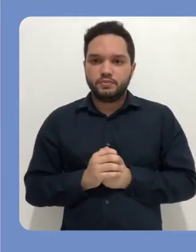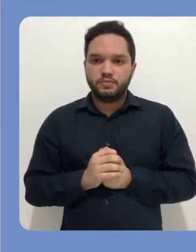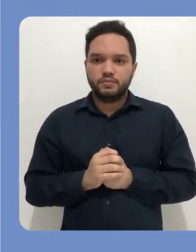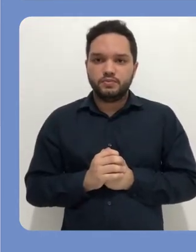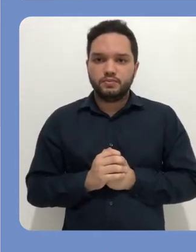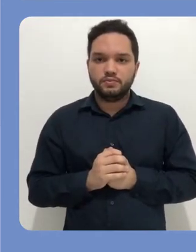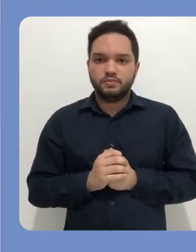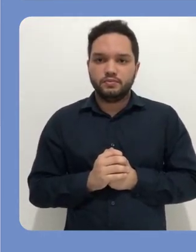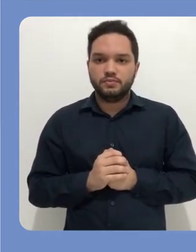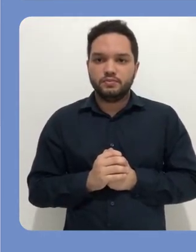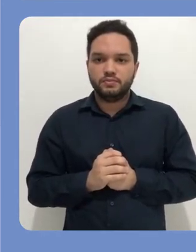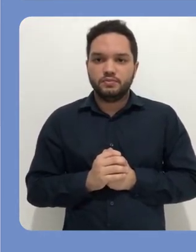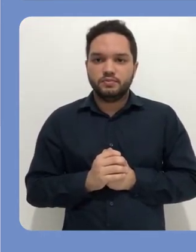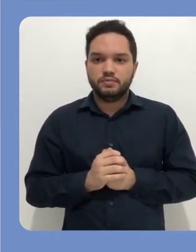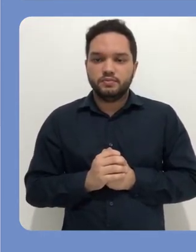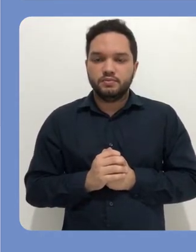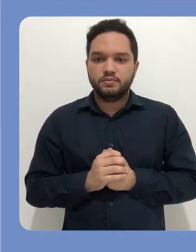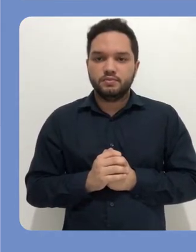informações possíveis.